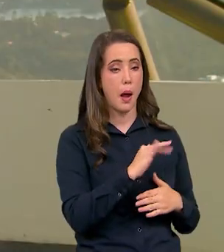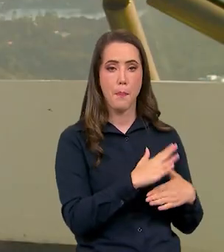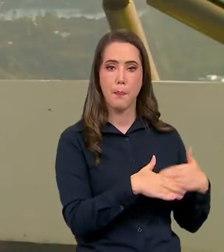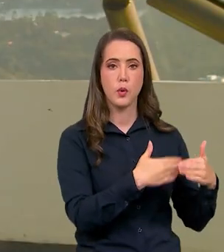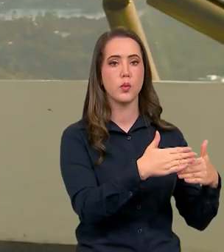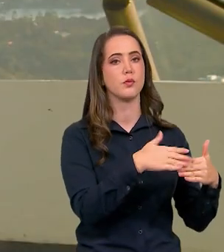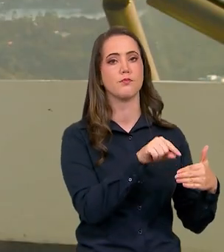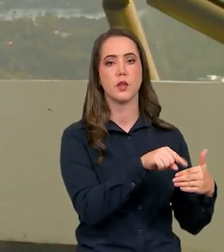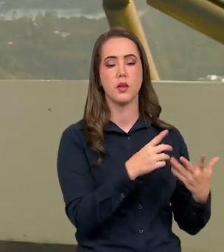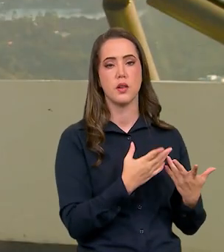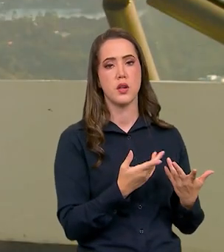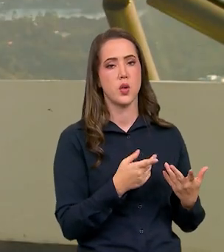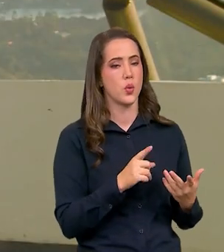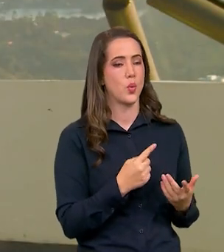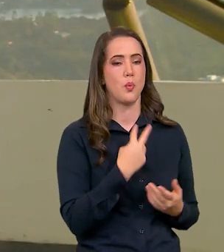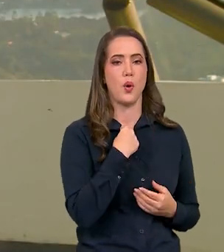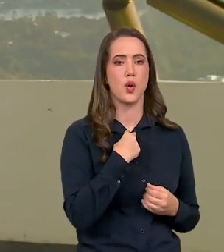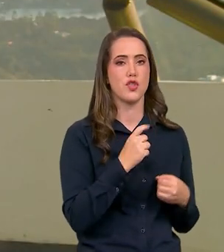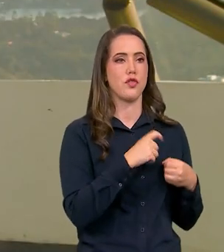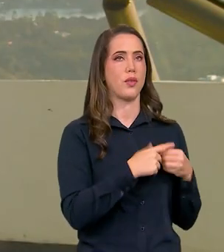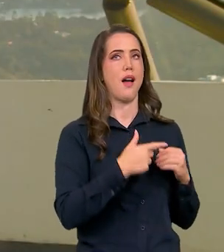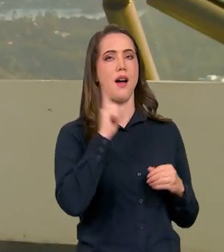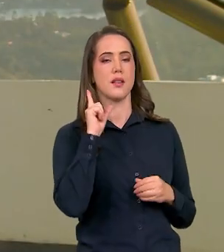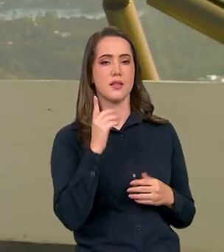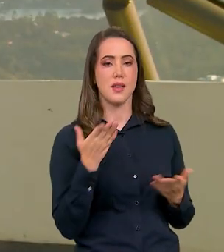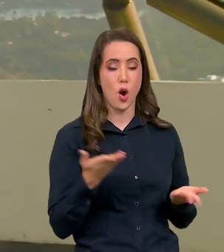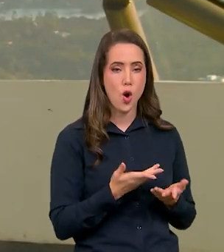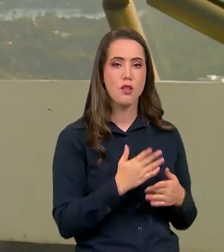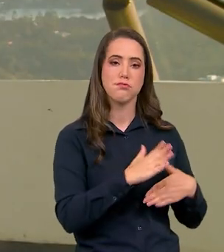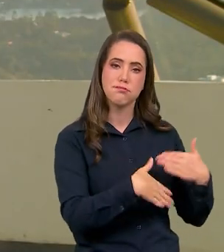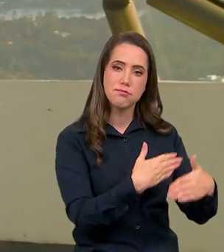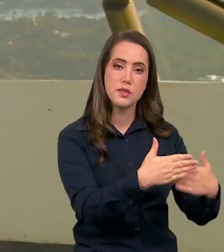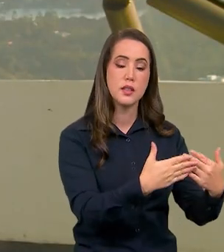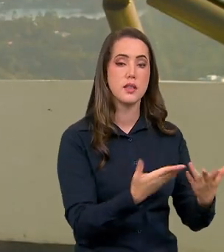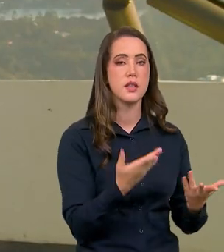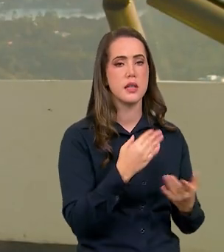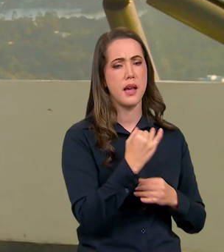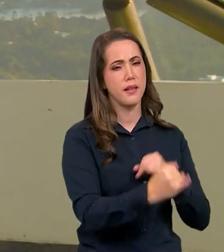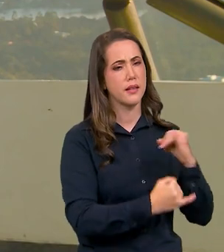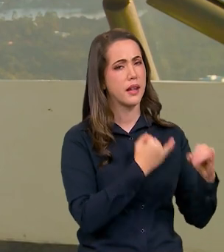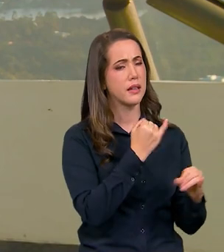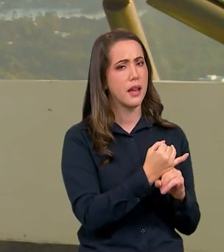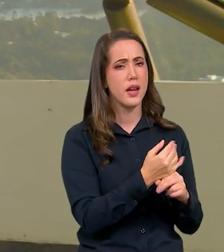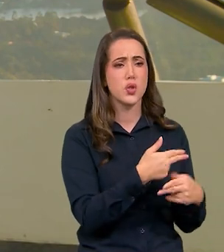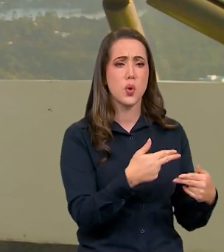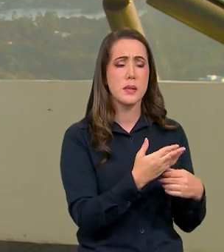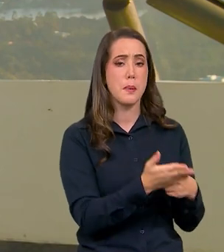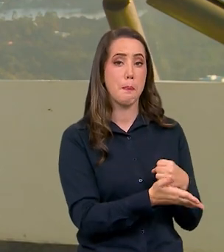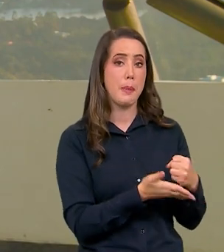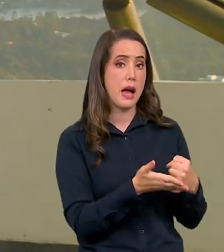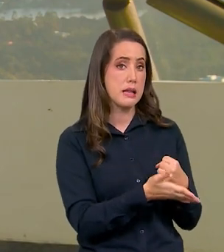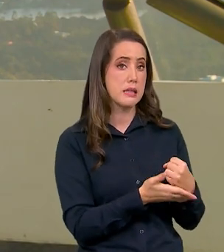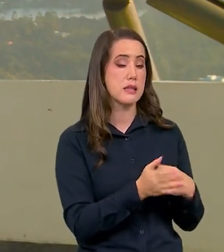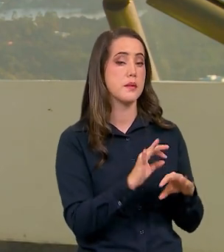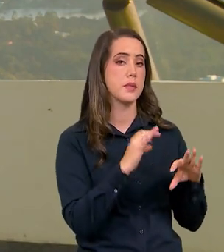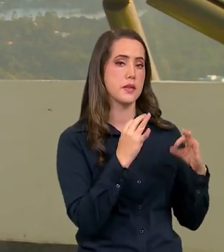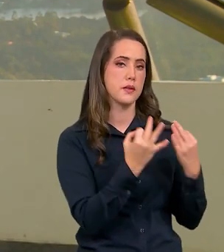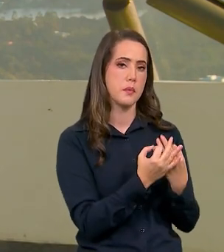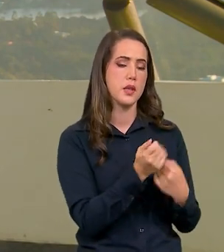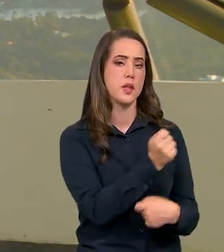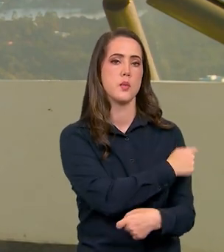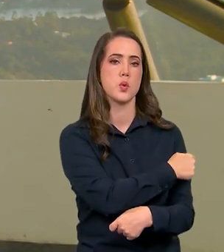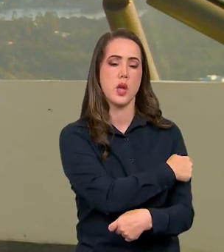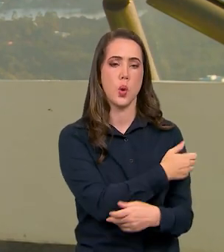e hoje a tecnologia o acesso a conectividade é um item essencial digamos aqui para as famílias para os alunos para os